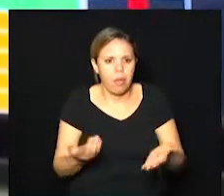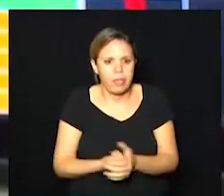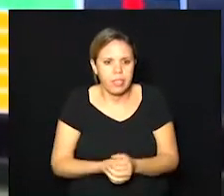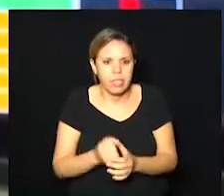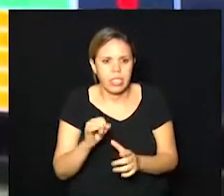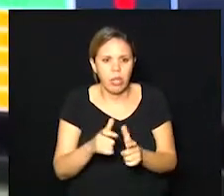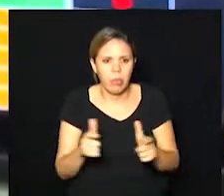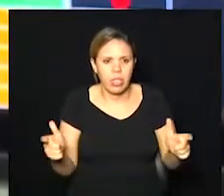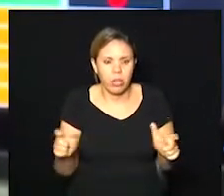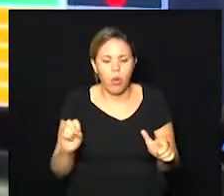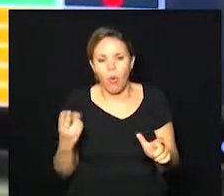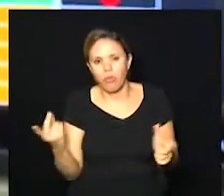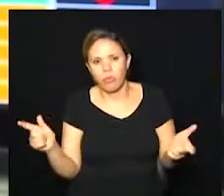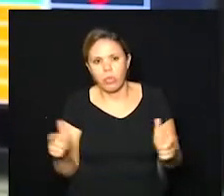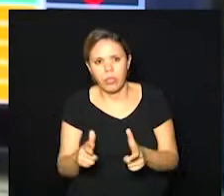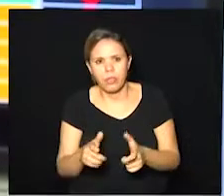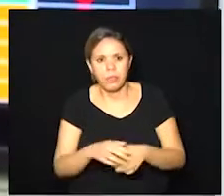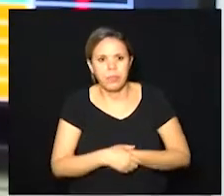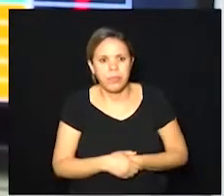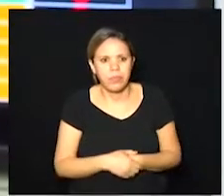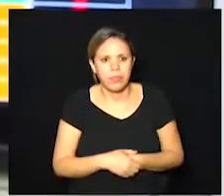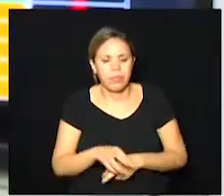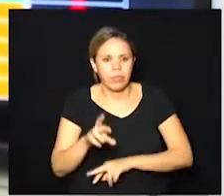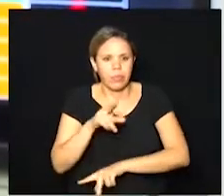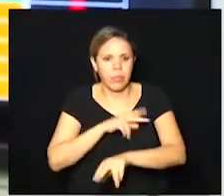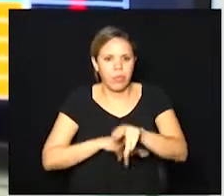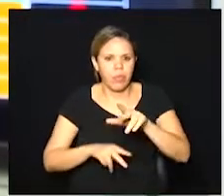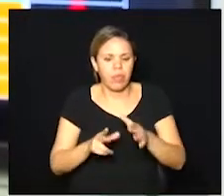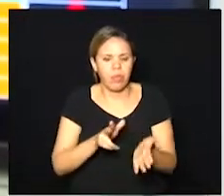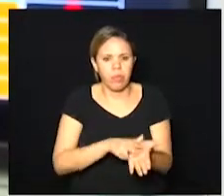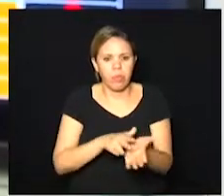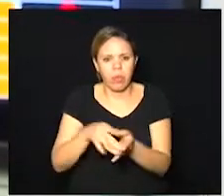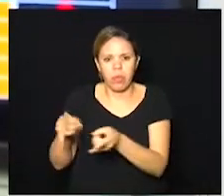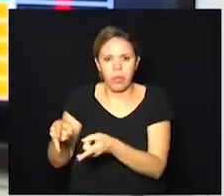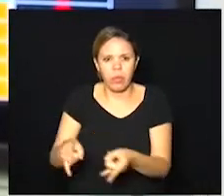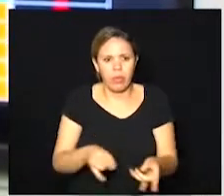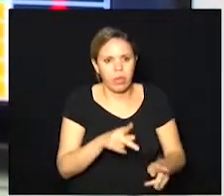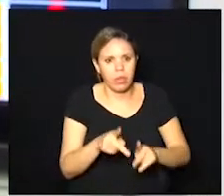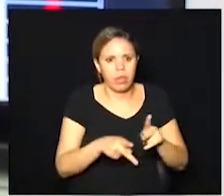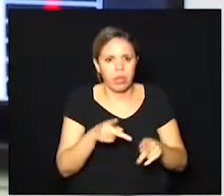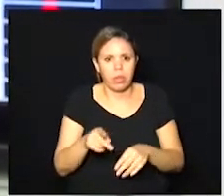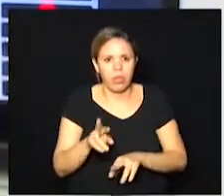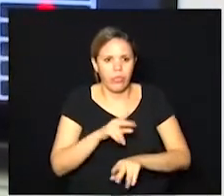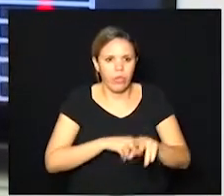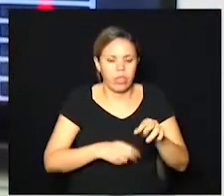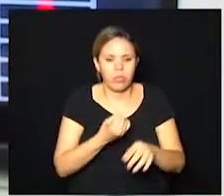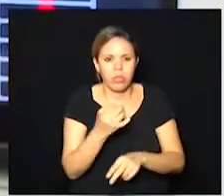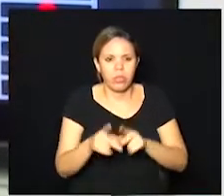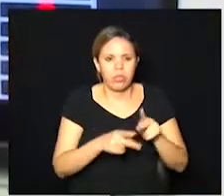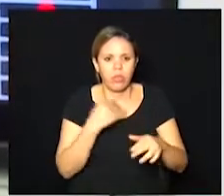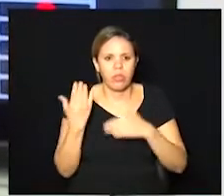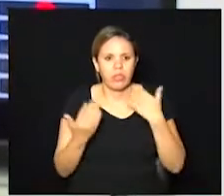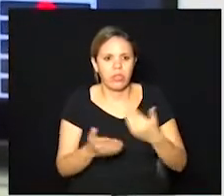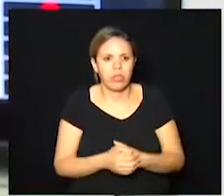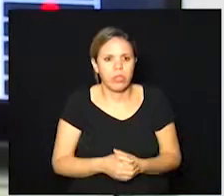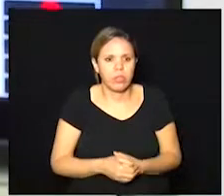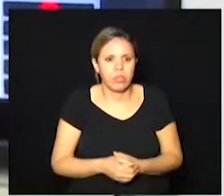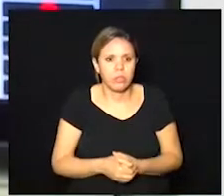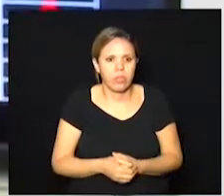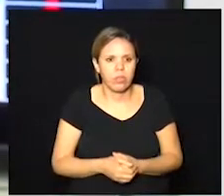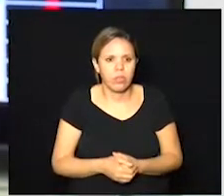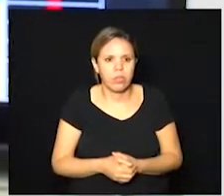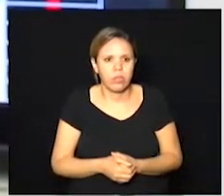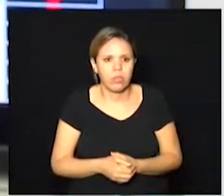se está aumentando, se está diminuindo, variação de internações e variação de óbitos. Isso aqui foi a